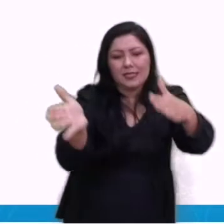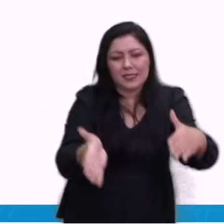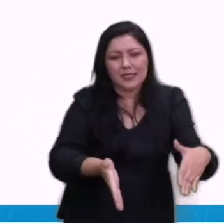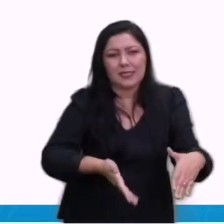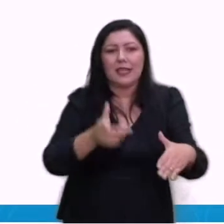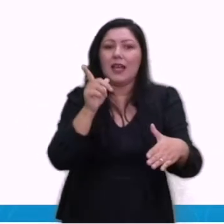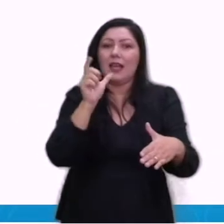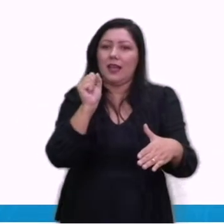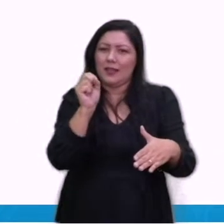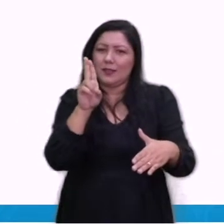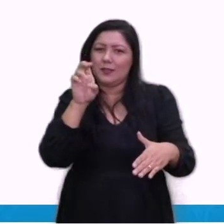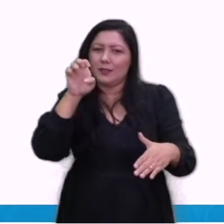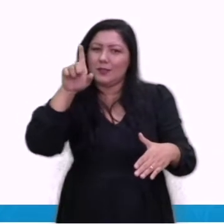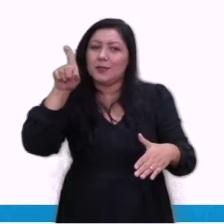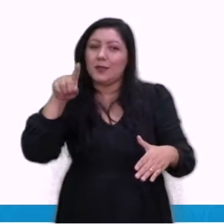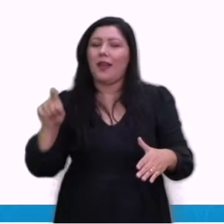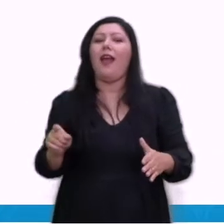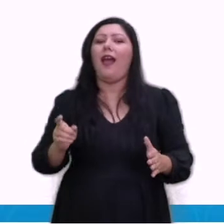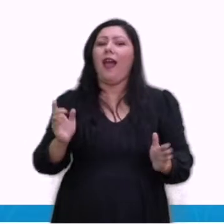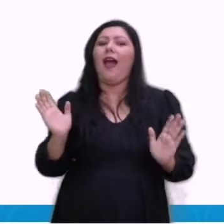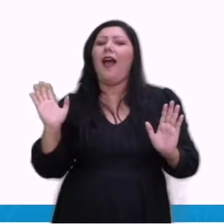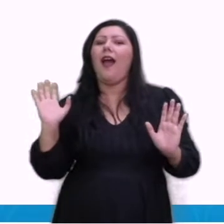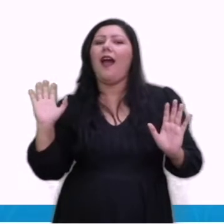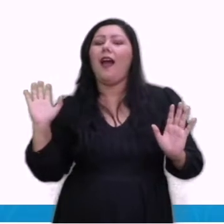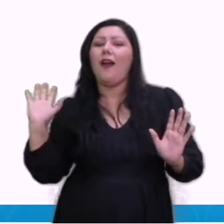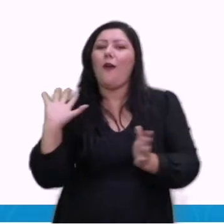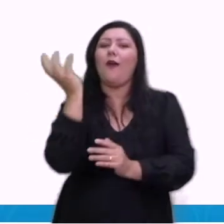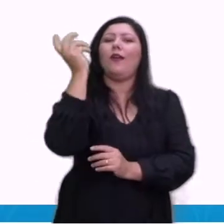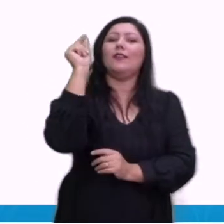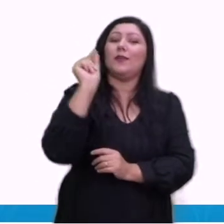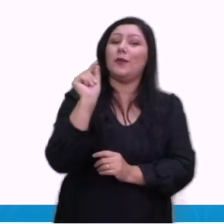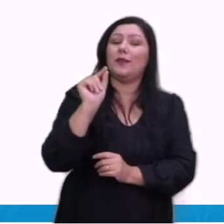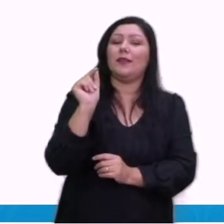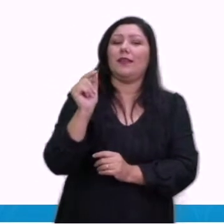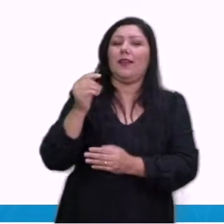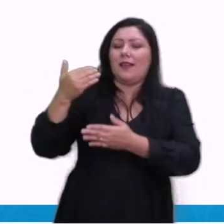recentemente, uma rajada de ventos ela